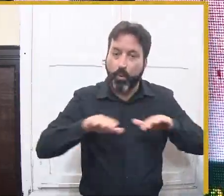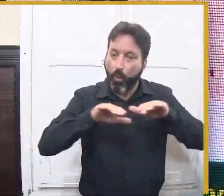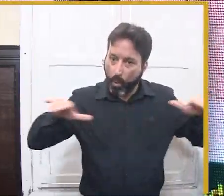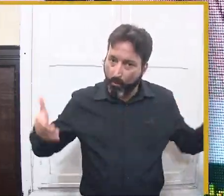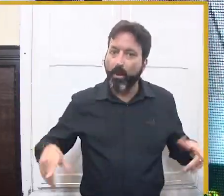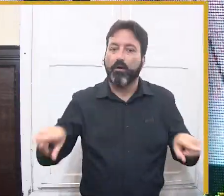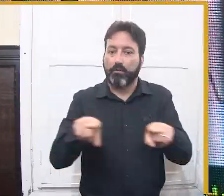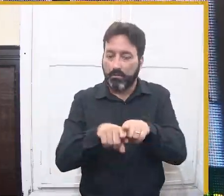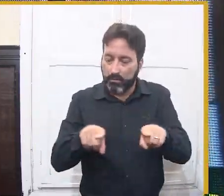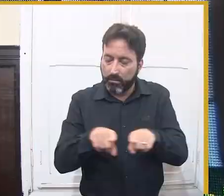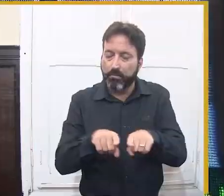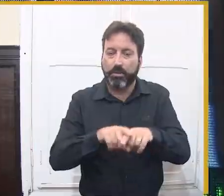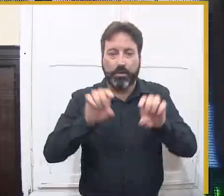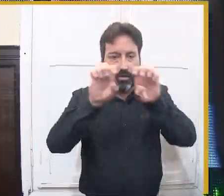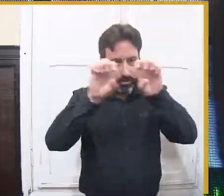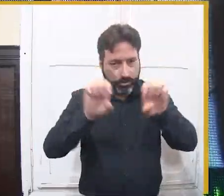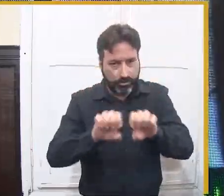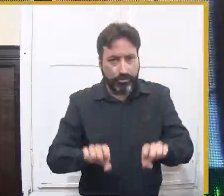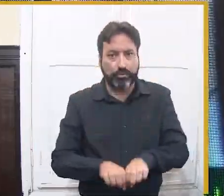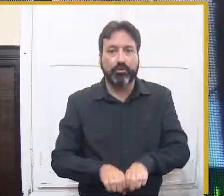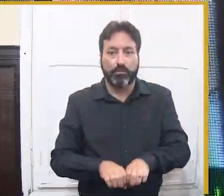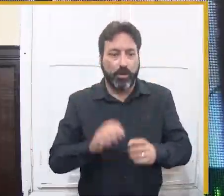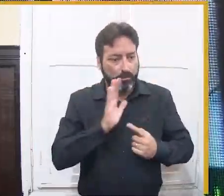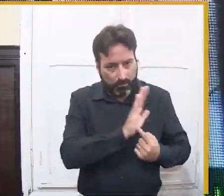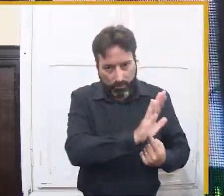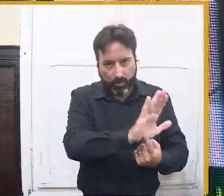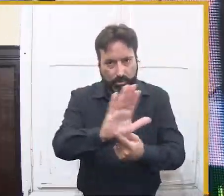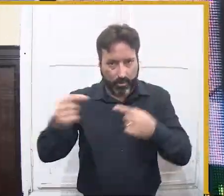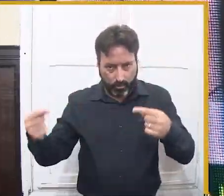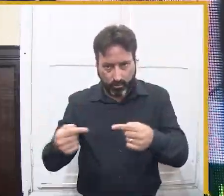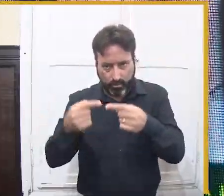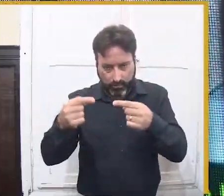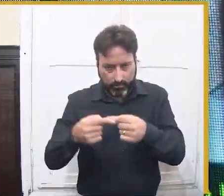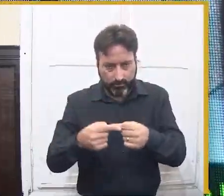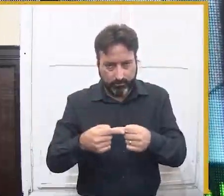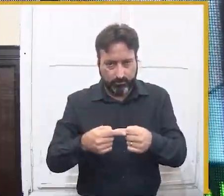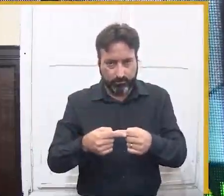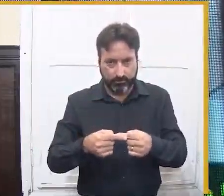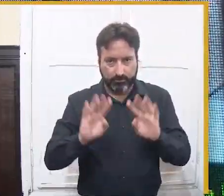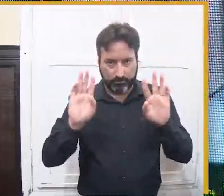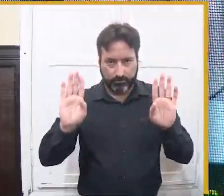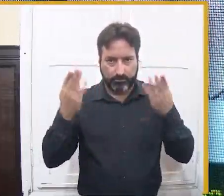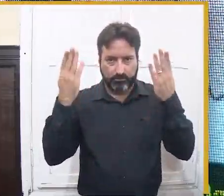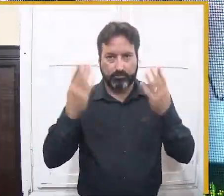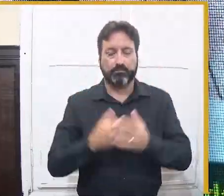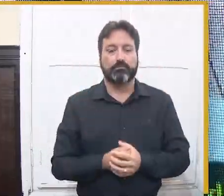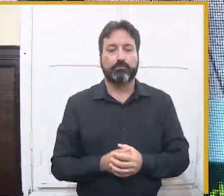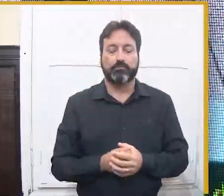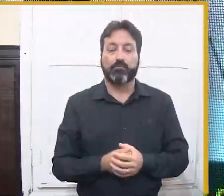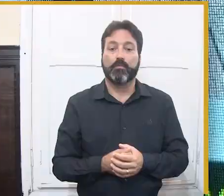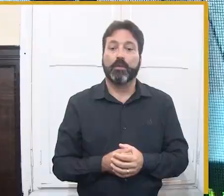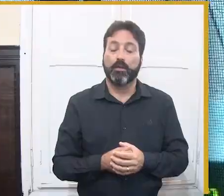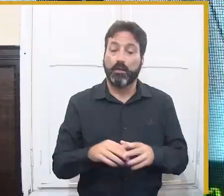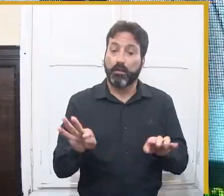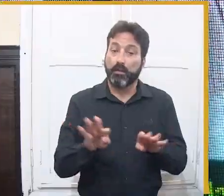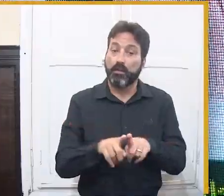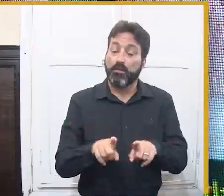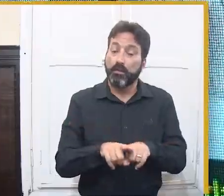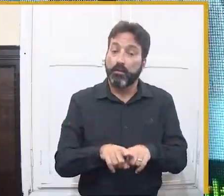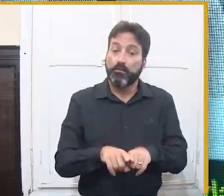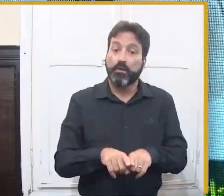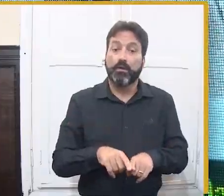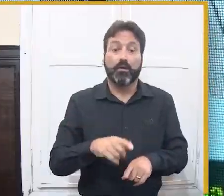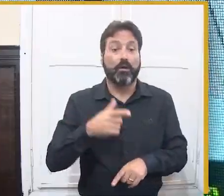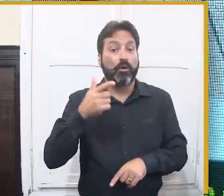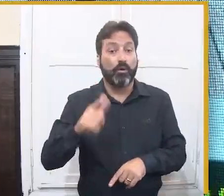do tempo, por conta do crescimento desses espaços, terminou sendo reduzido, então se nós fazemos o maior São João do mundo, nós